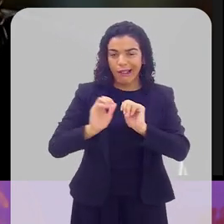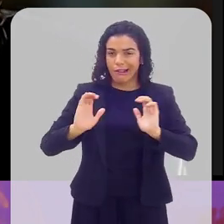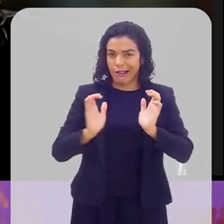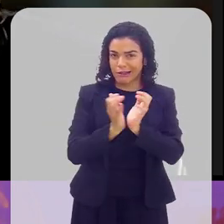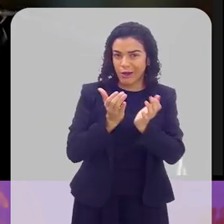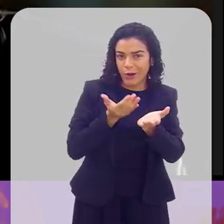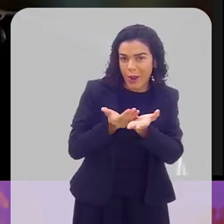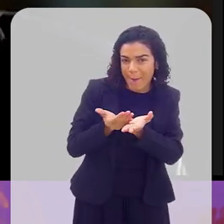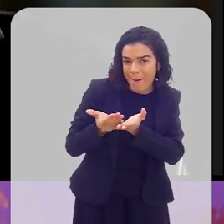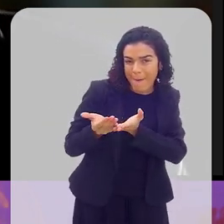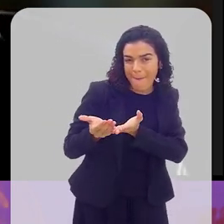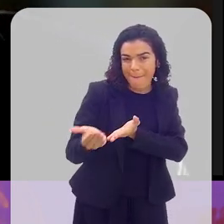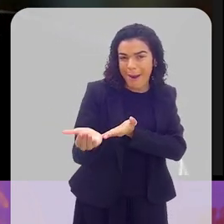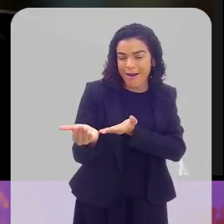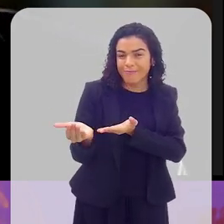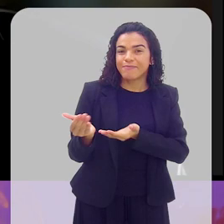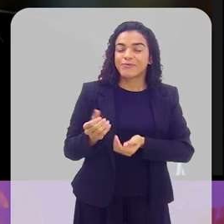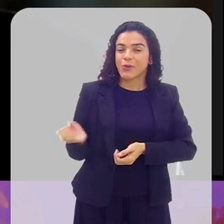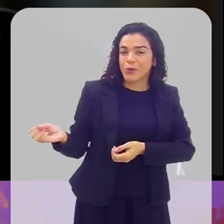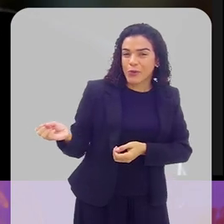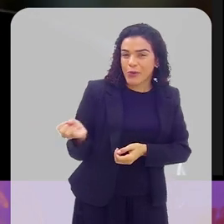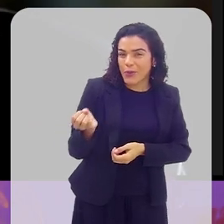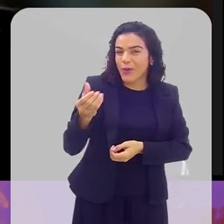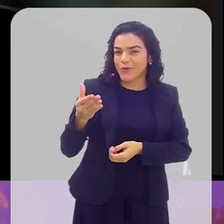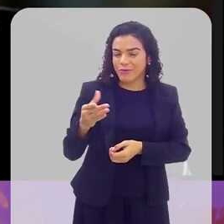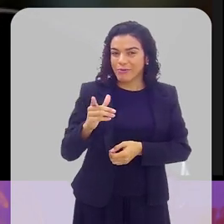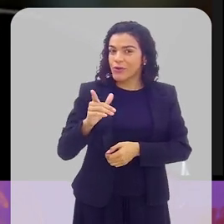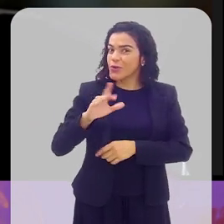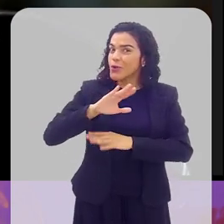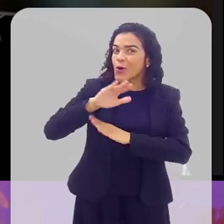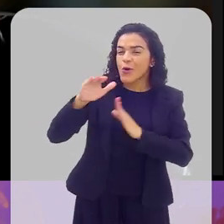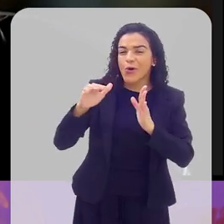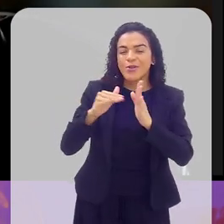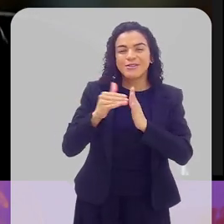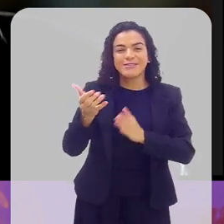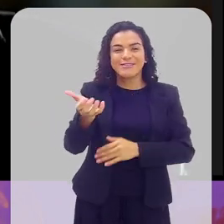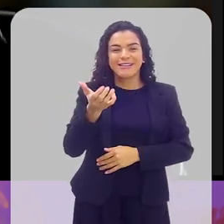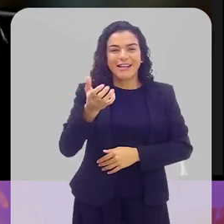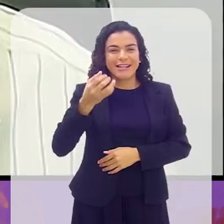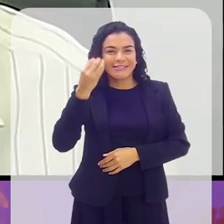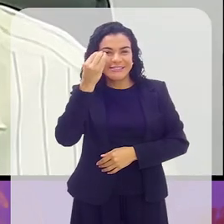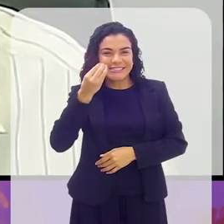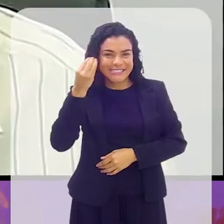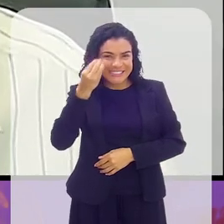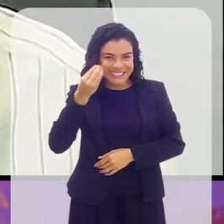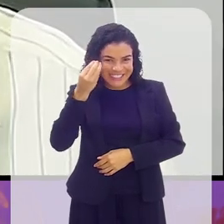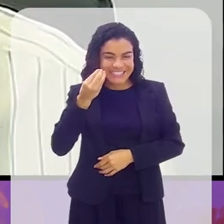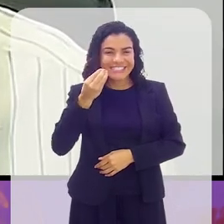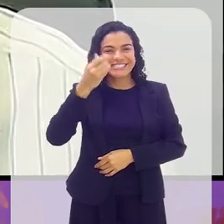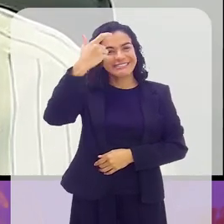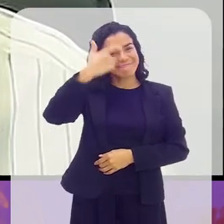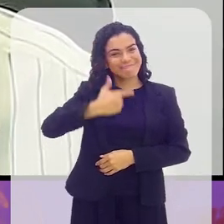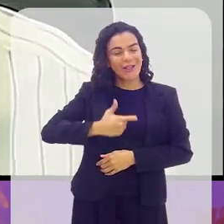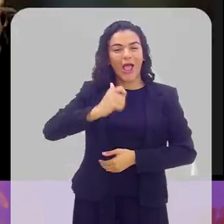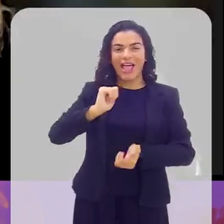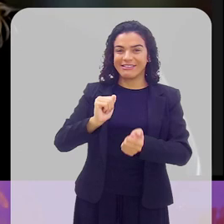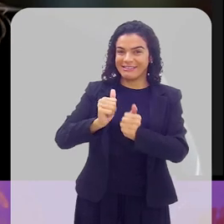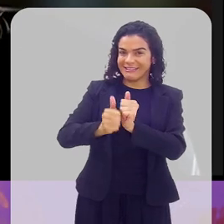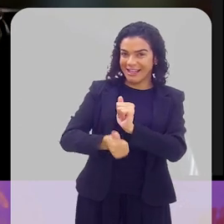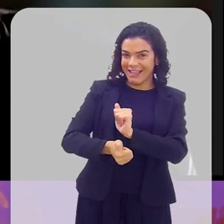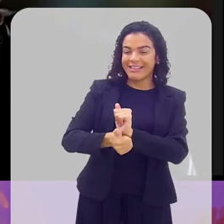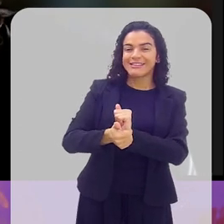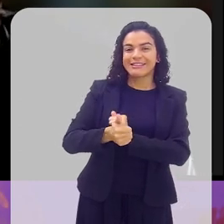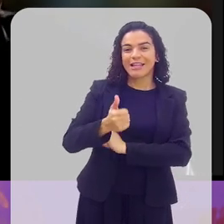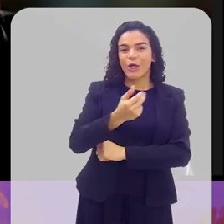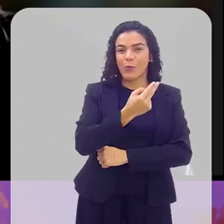nas categorias iniciantes, então todos tentando, querendo ter essa experiência de ser um atleta,